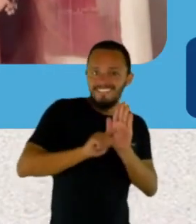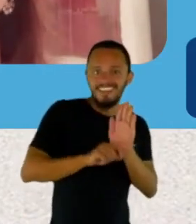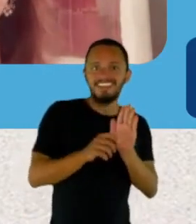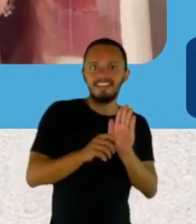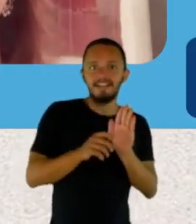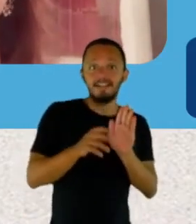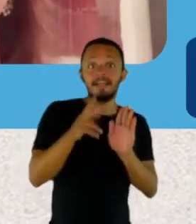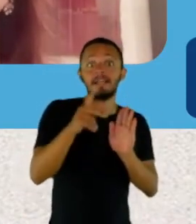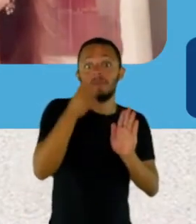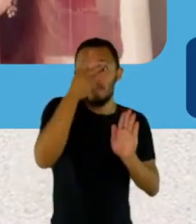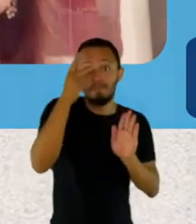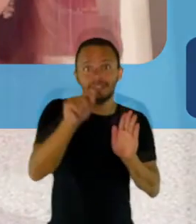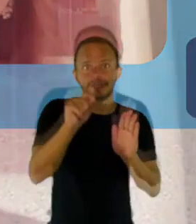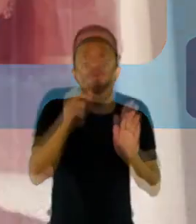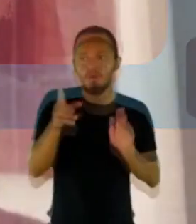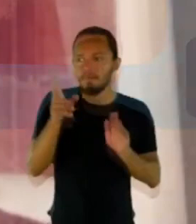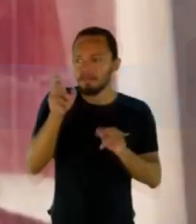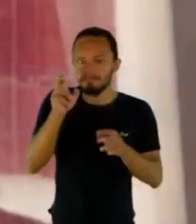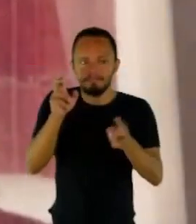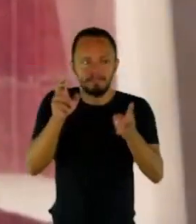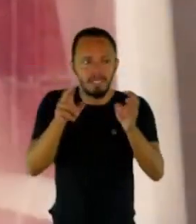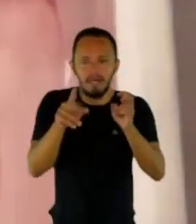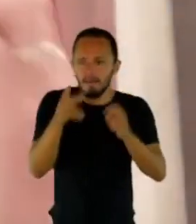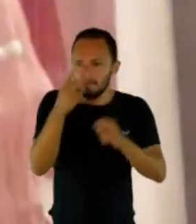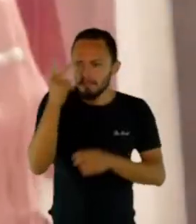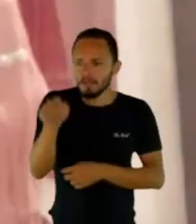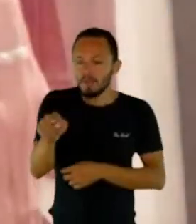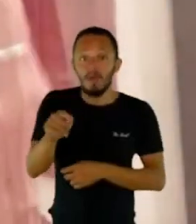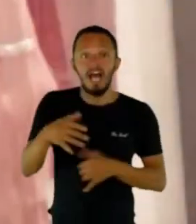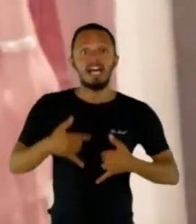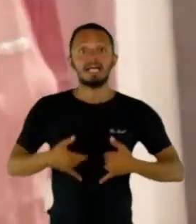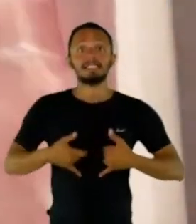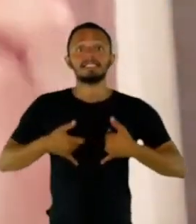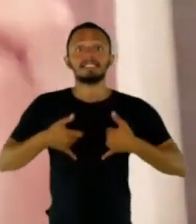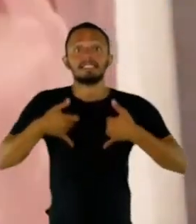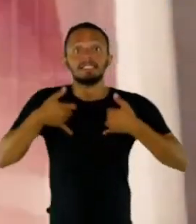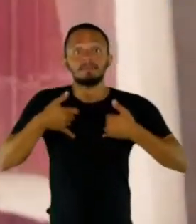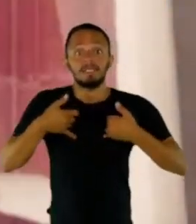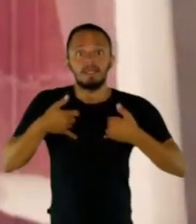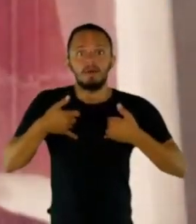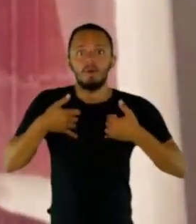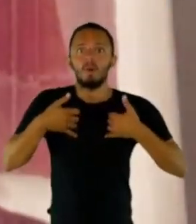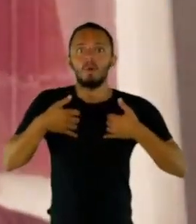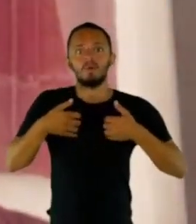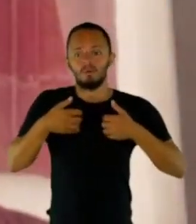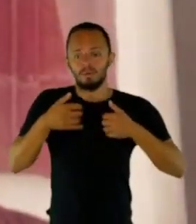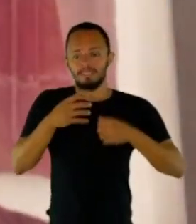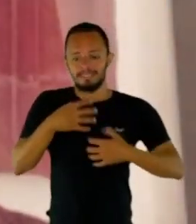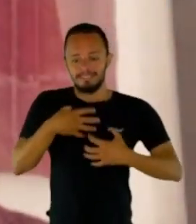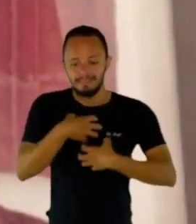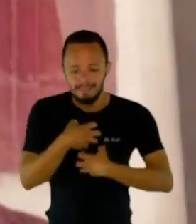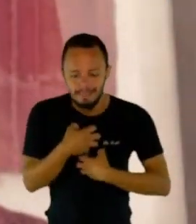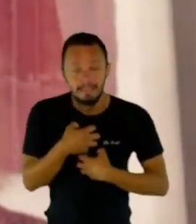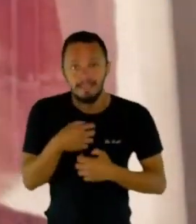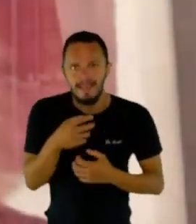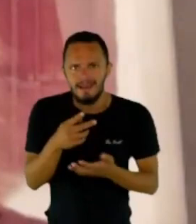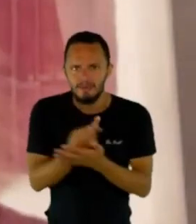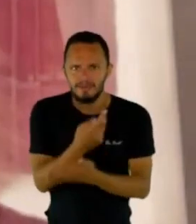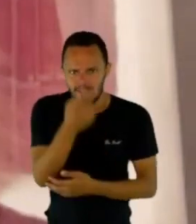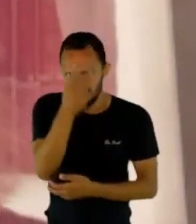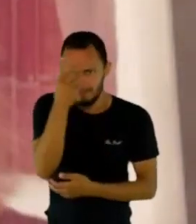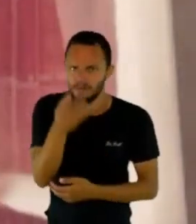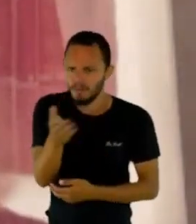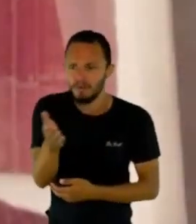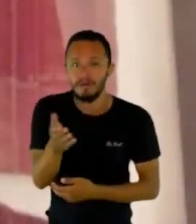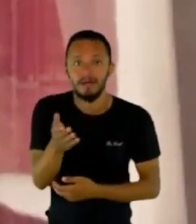questão da autoestima, que tem muito a ver com o meu livro, essa história das mulheres. Era muito engraçado, porque as pessoas, elas têm um vínculo